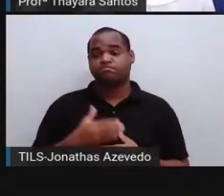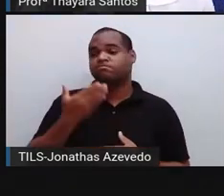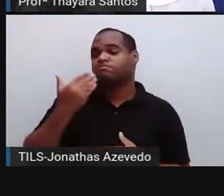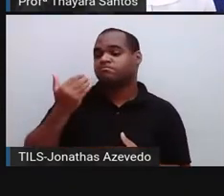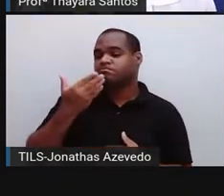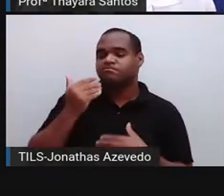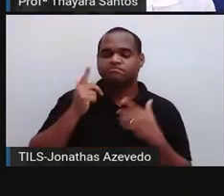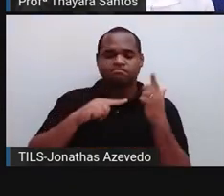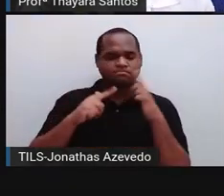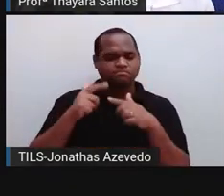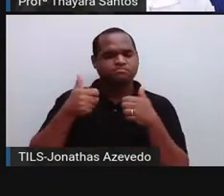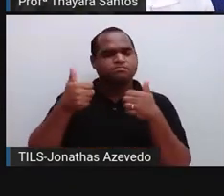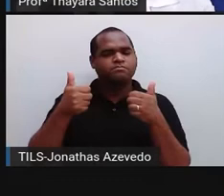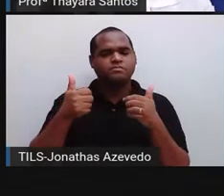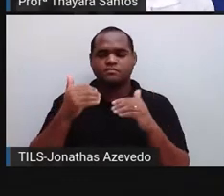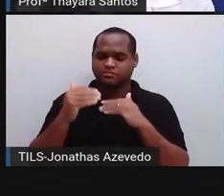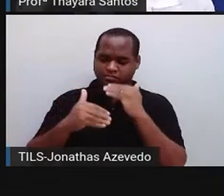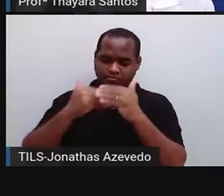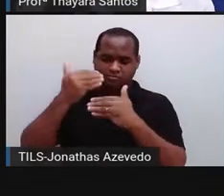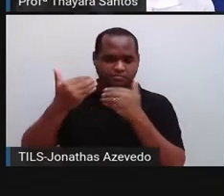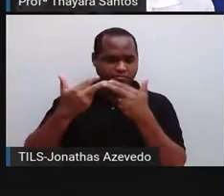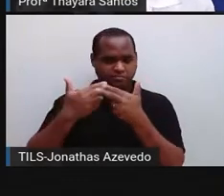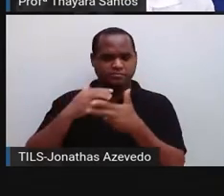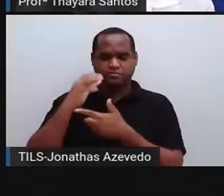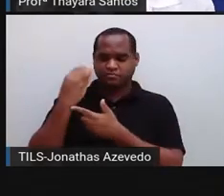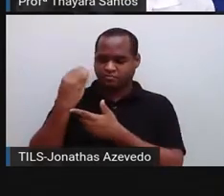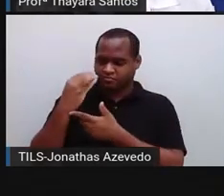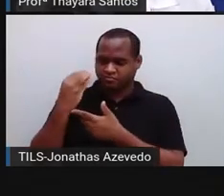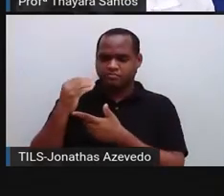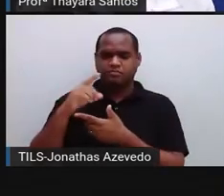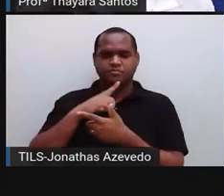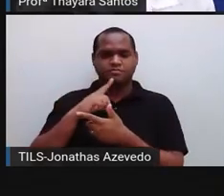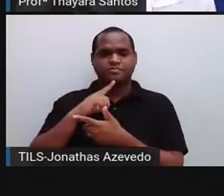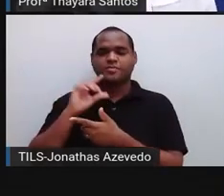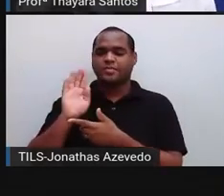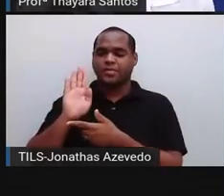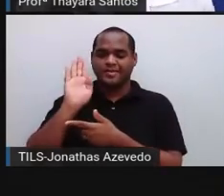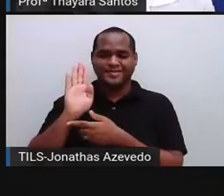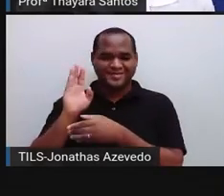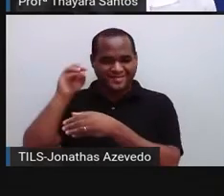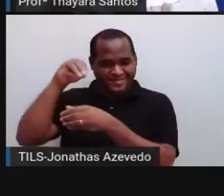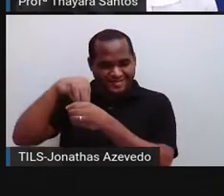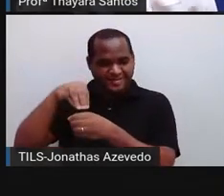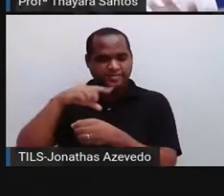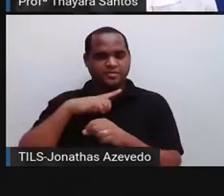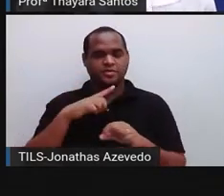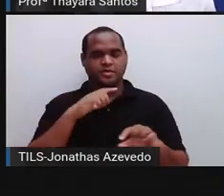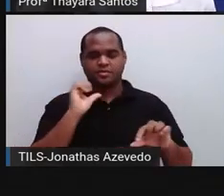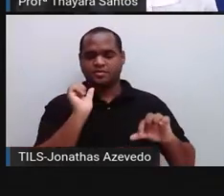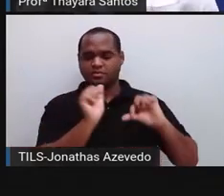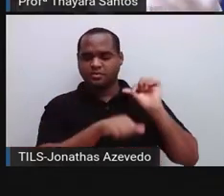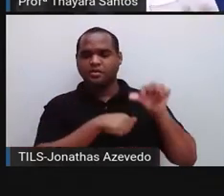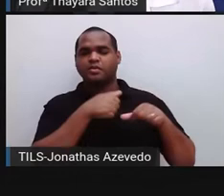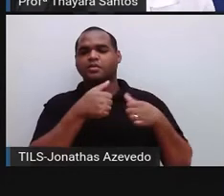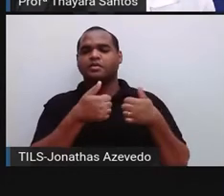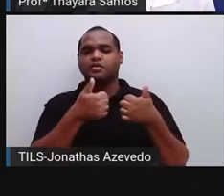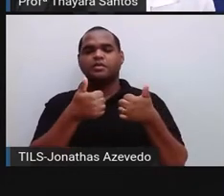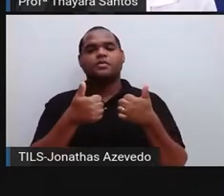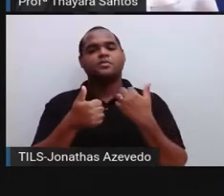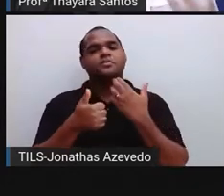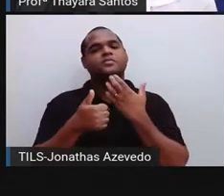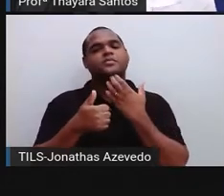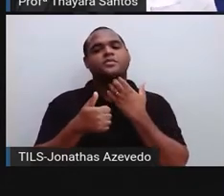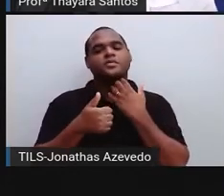só que essa evolução aqui para a ciência, a evolução na biologia, quer dizer transformação, mudança,